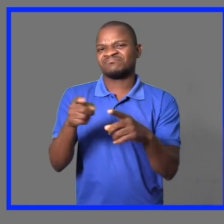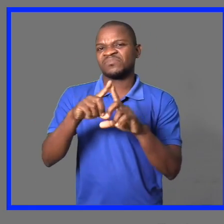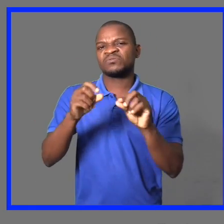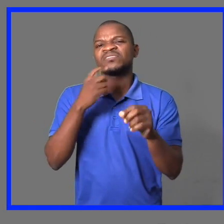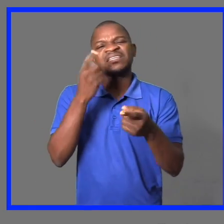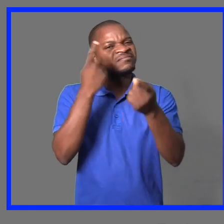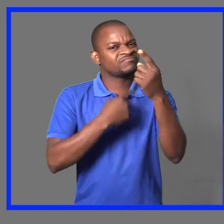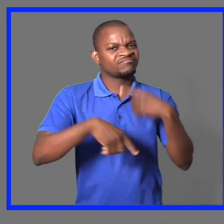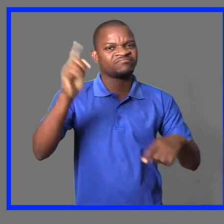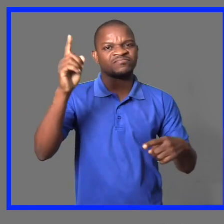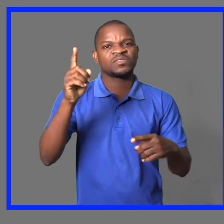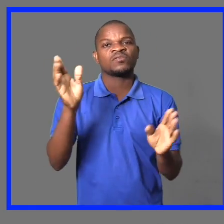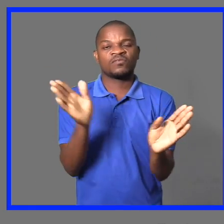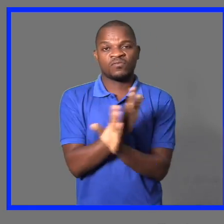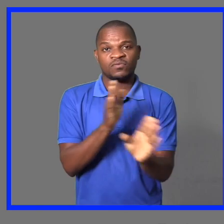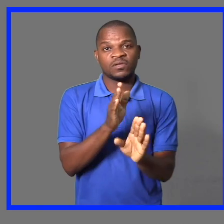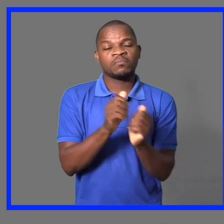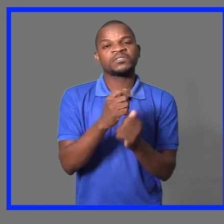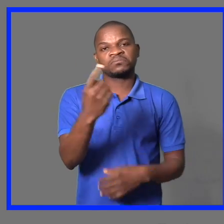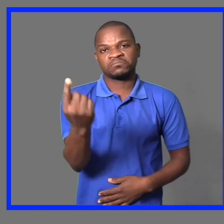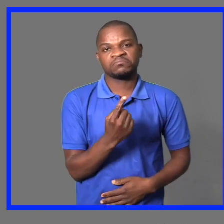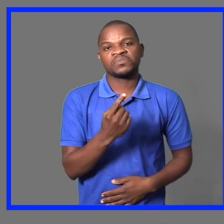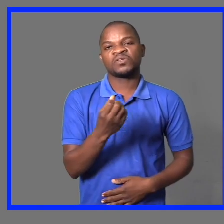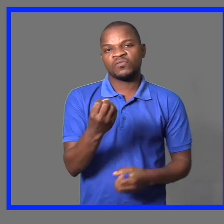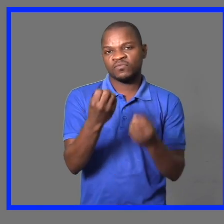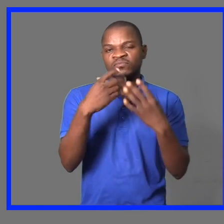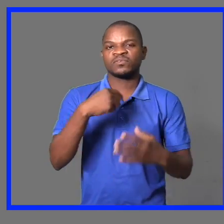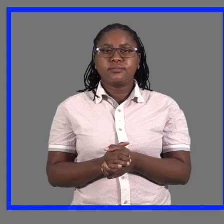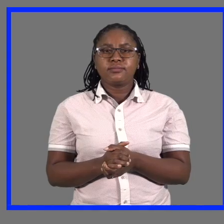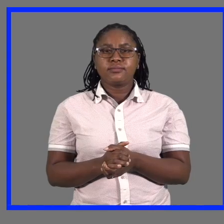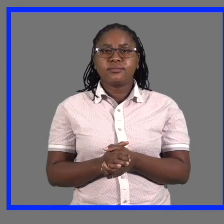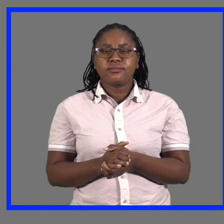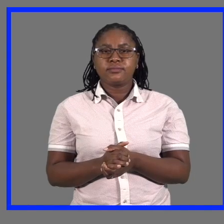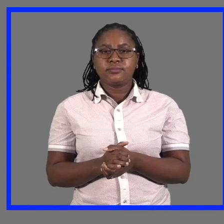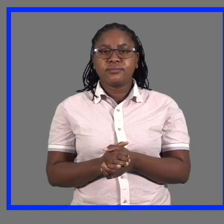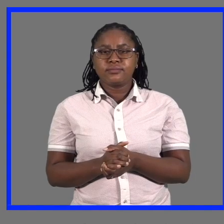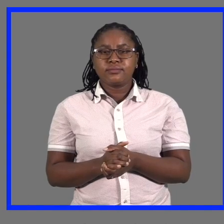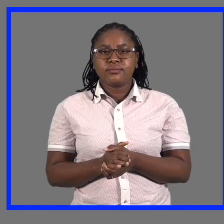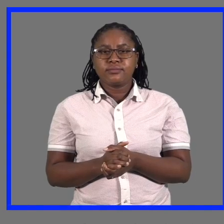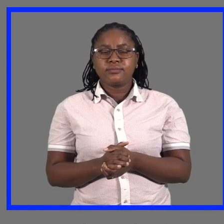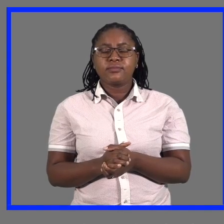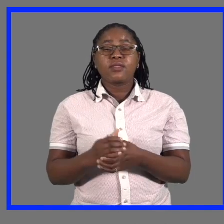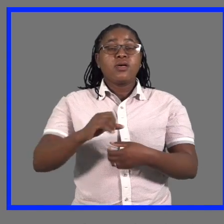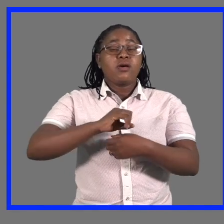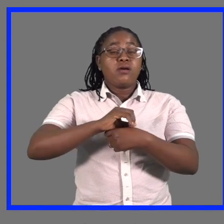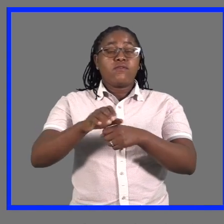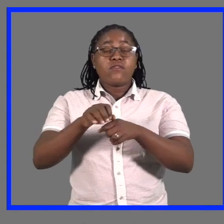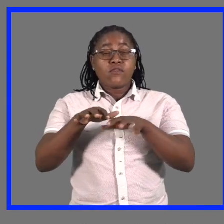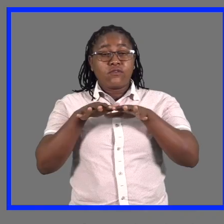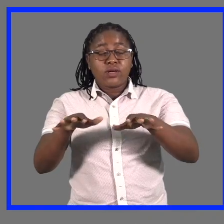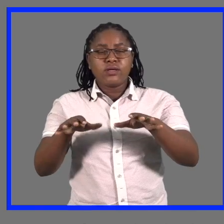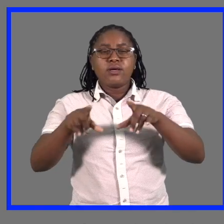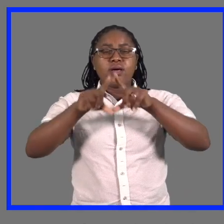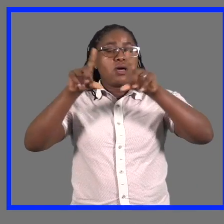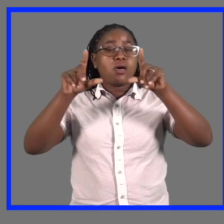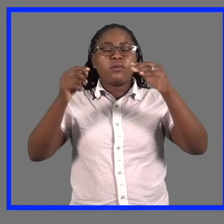outros pisavam, outros giravam da carteira, elas sempre tinham queixar. A pandemia da Covid-19